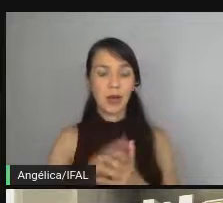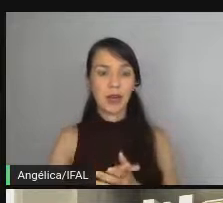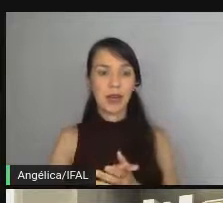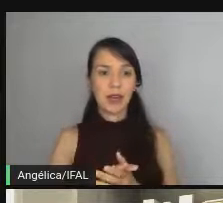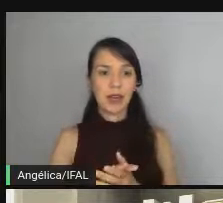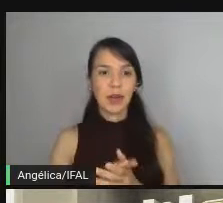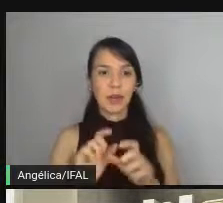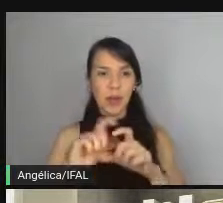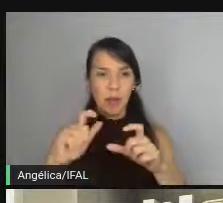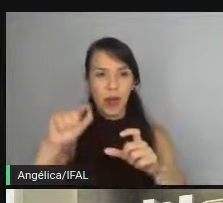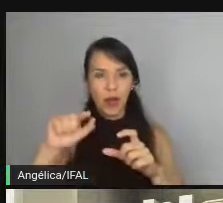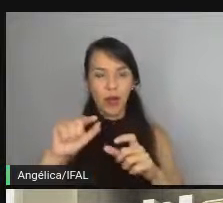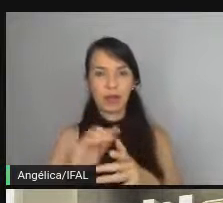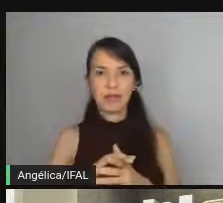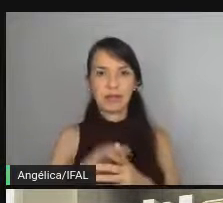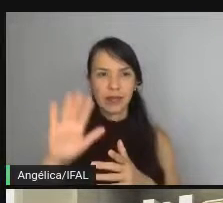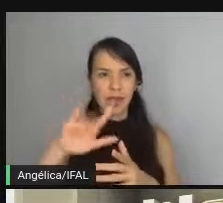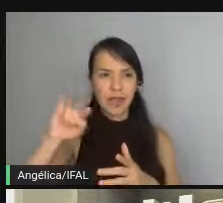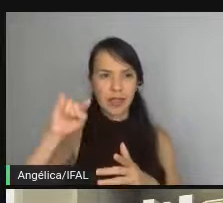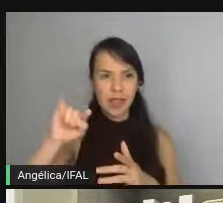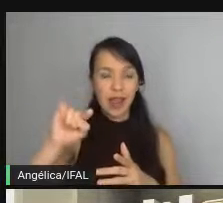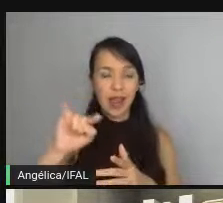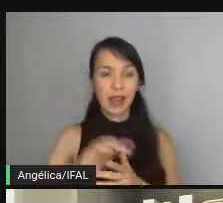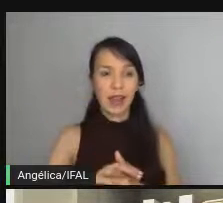a maior parte disso que tá que tá